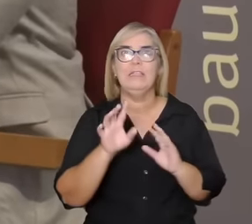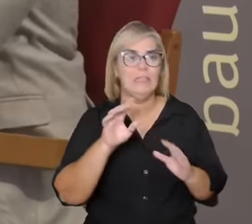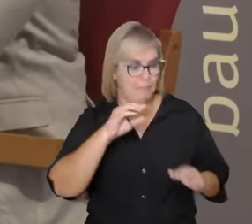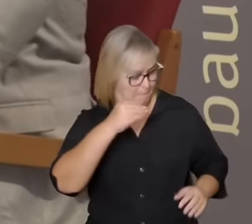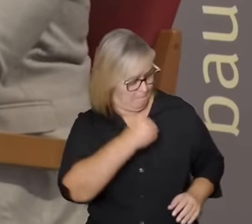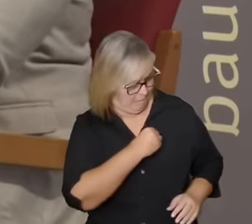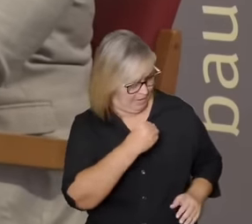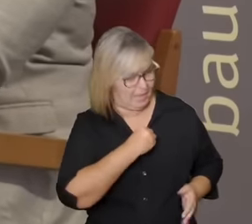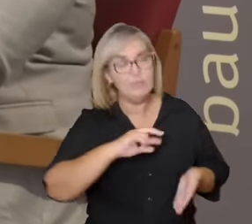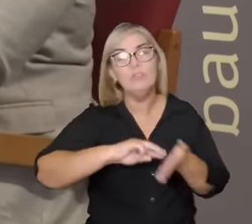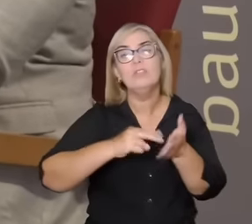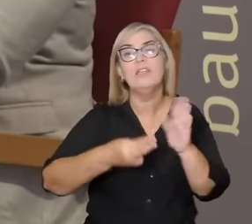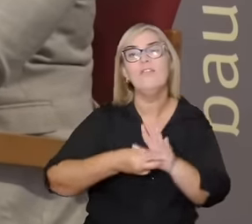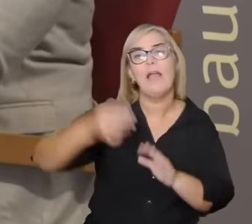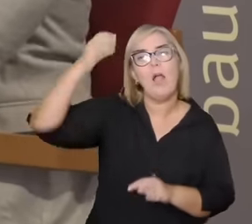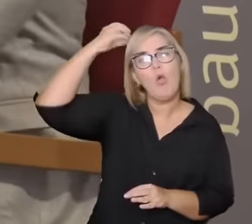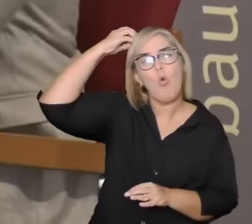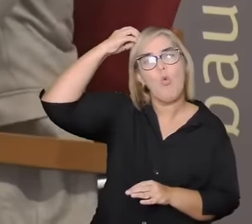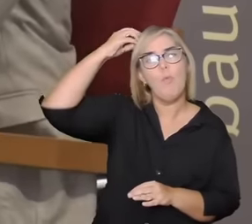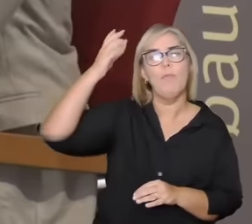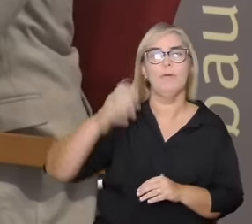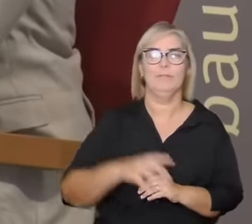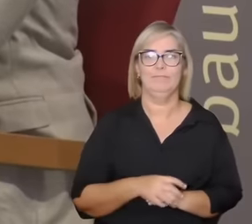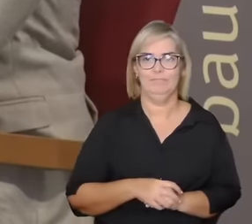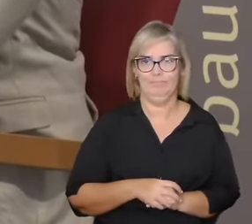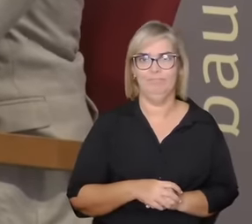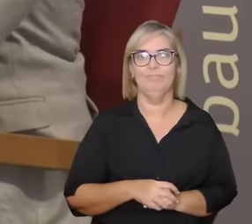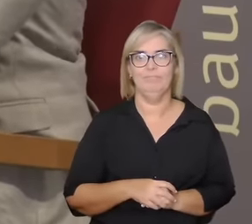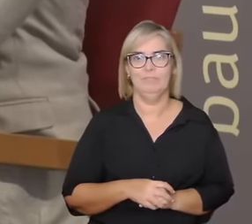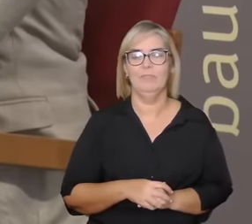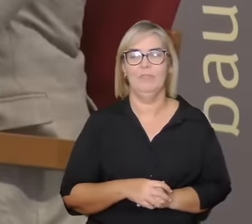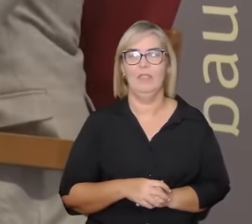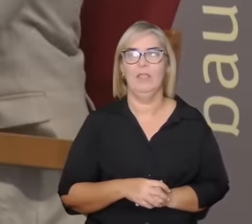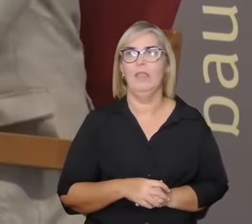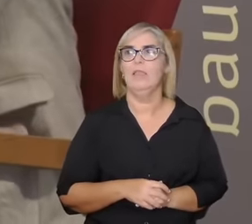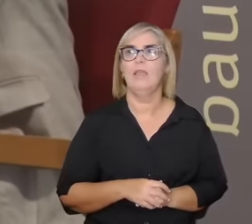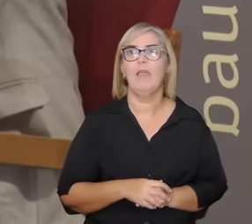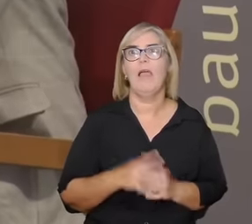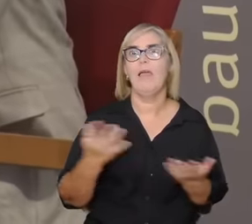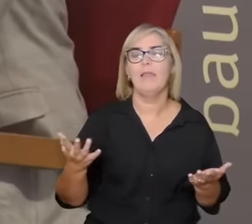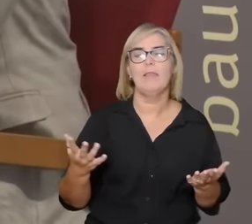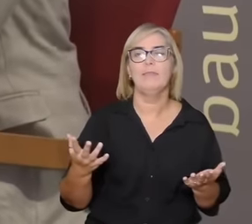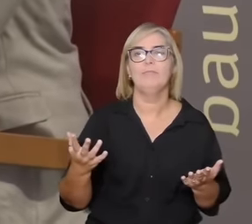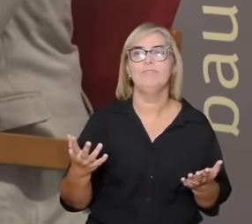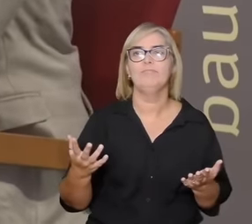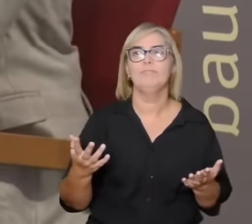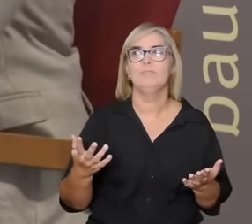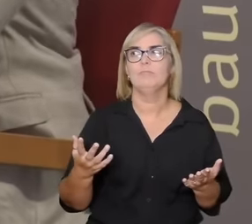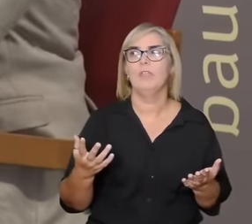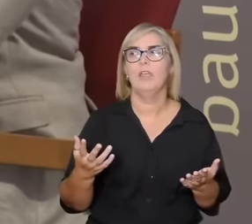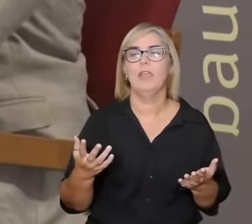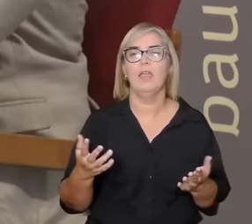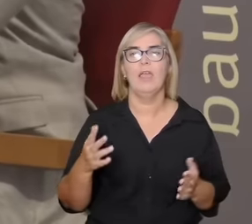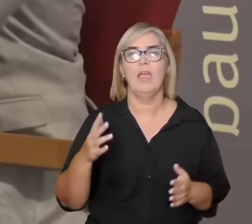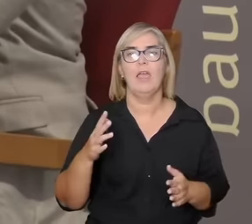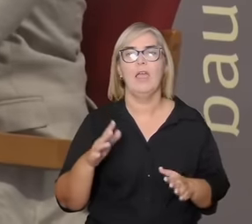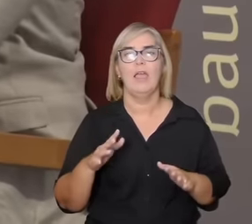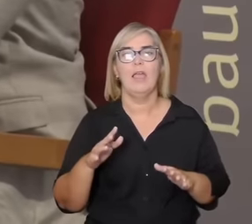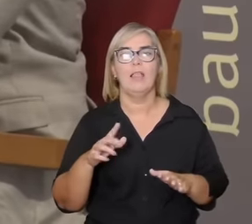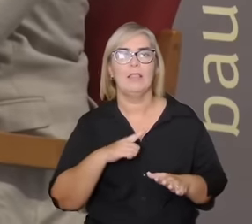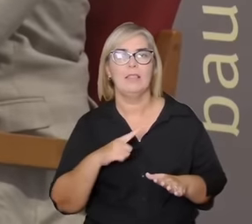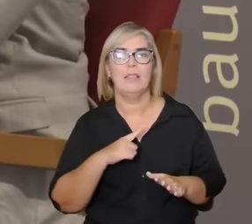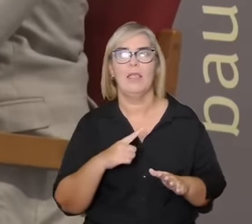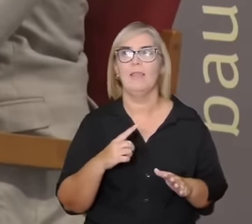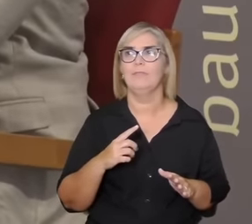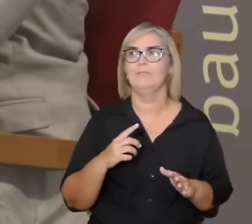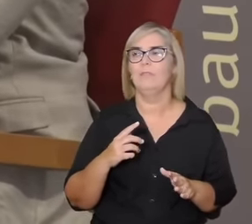a pagelança o culto a Yanderu não tem não surge da culpa necessariamente as cosmogonias tem relações